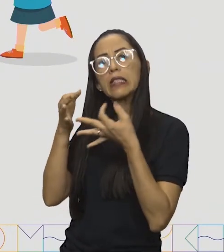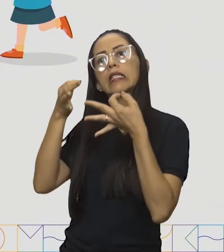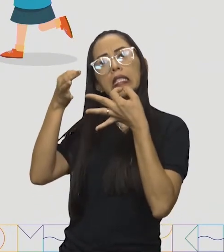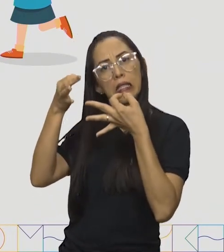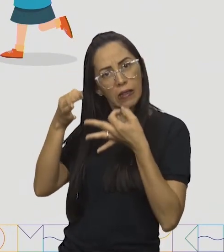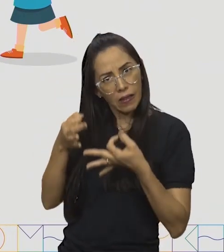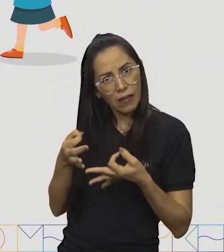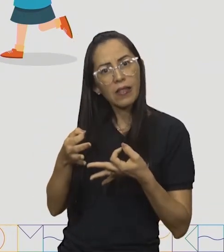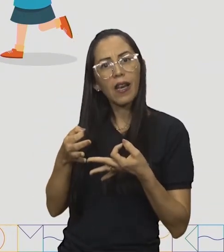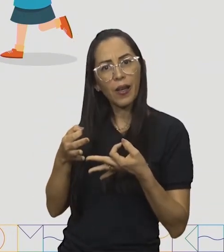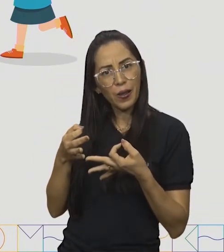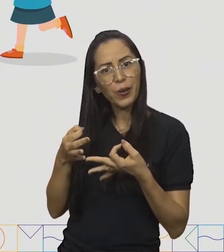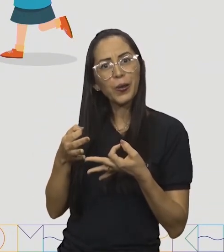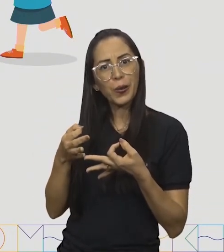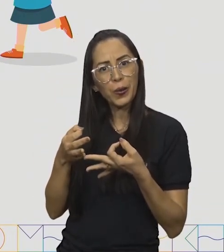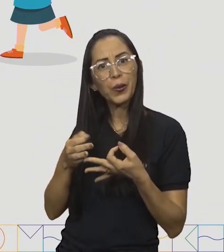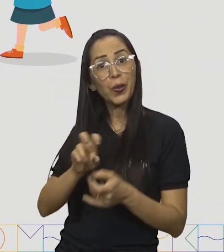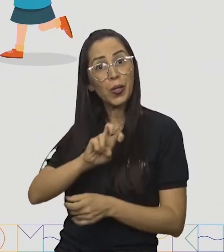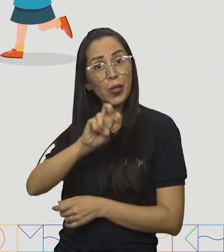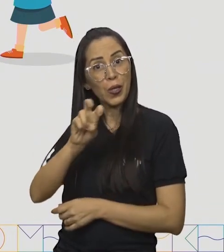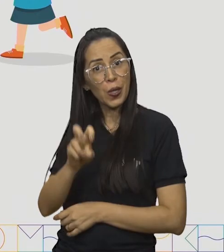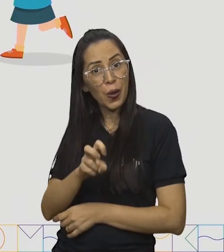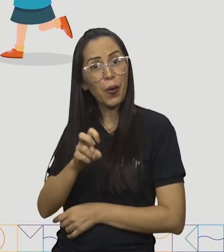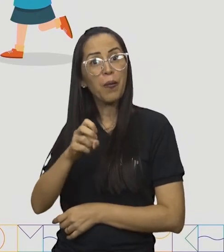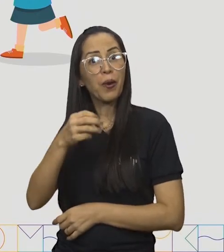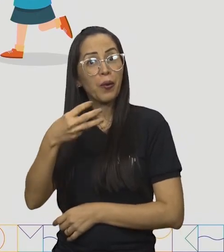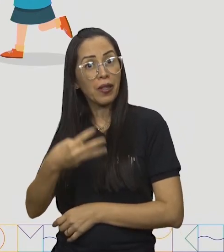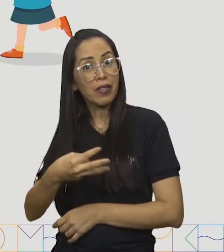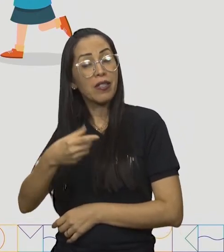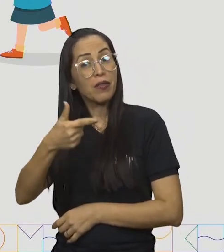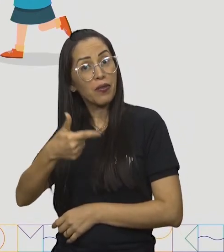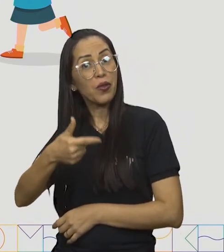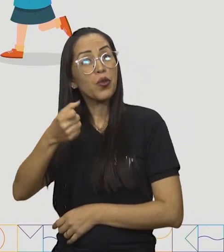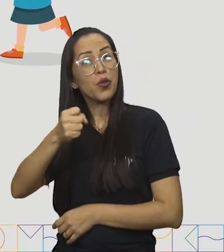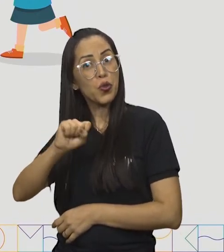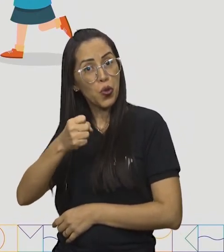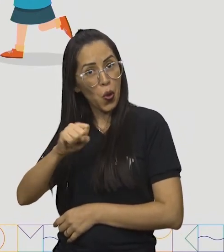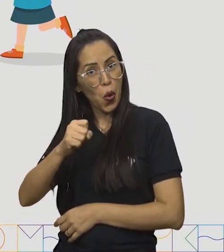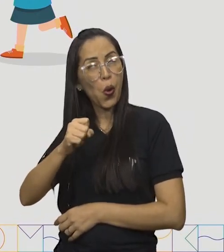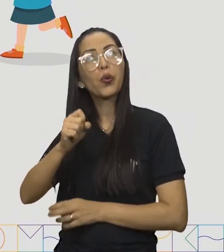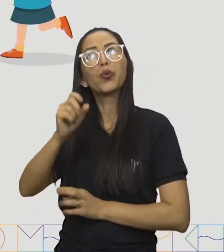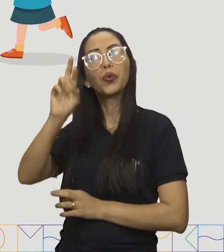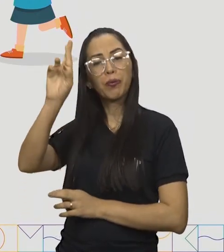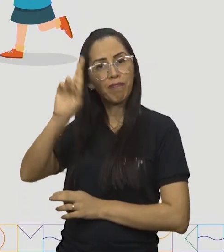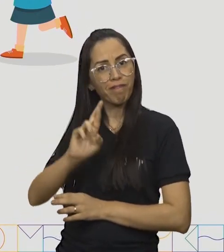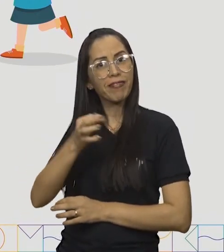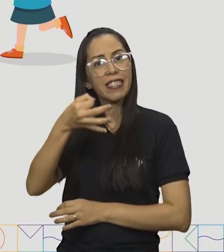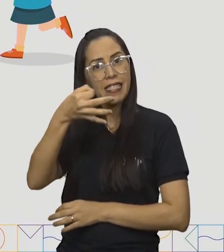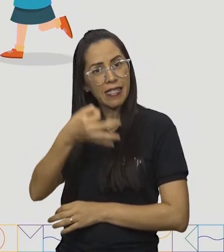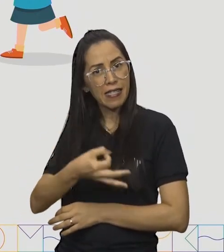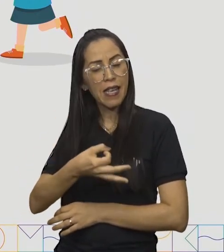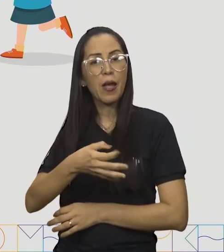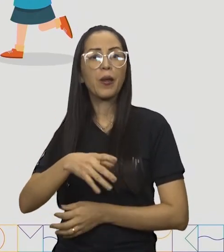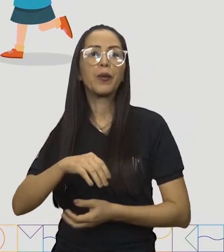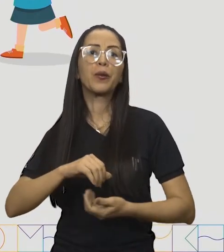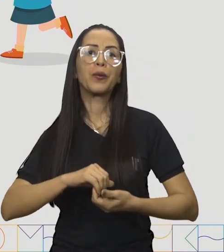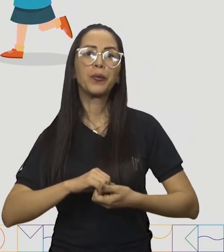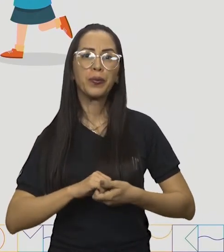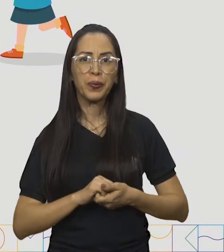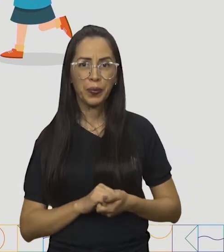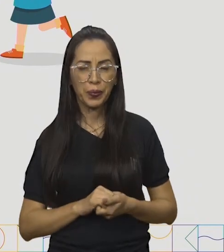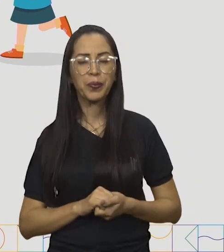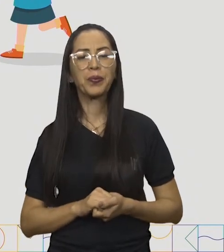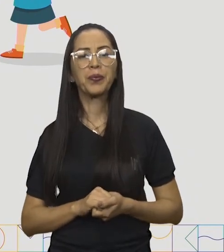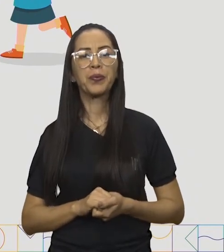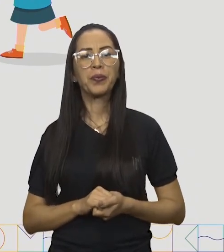trezentos e vinte e oito. Isso mesmo! E cinco unidades de milhar, mais duas centenas, mais seis dezenas e